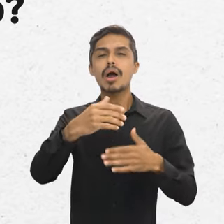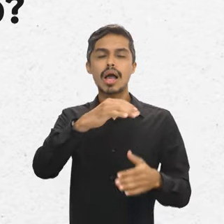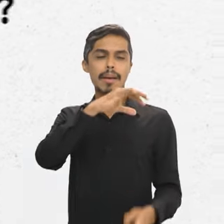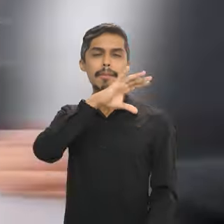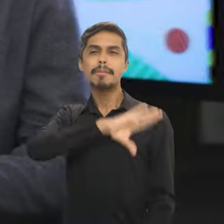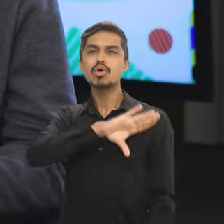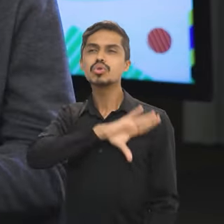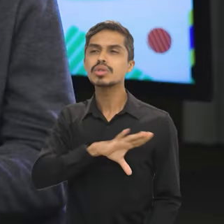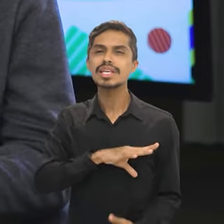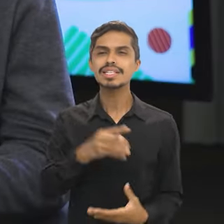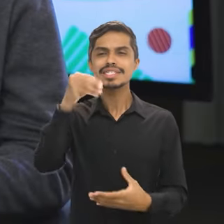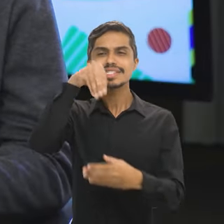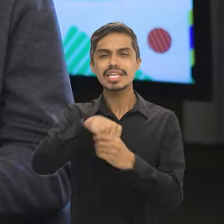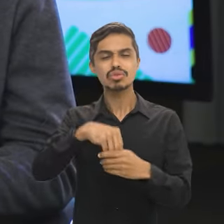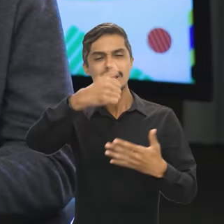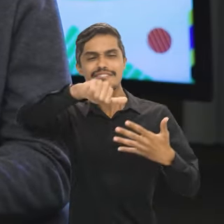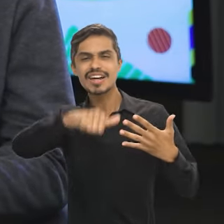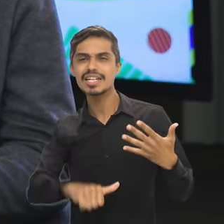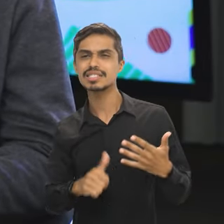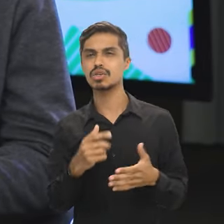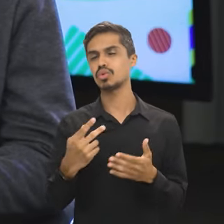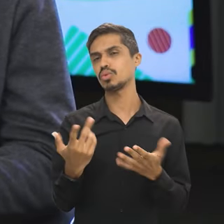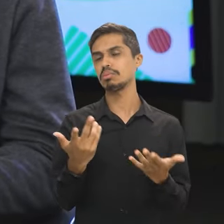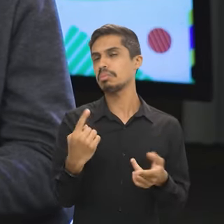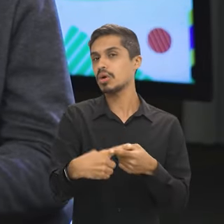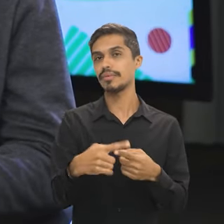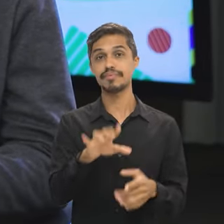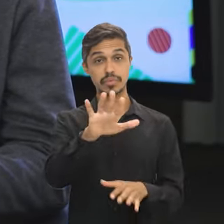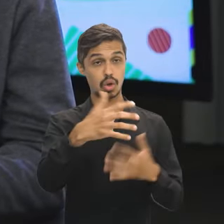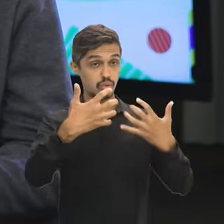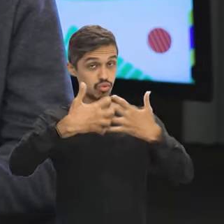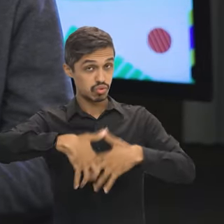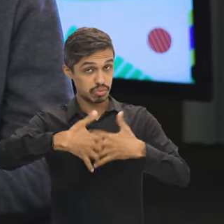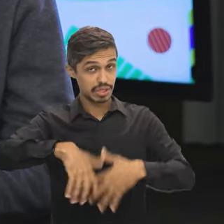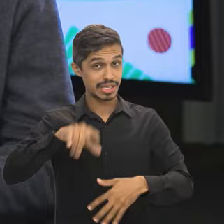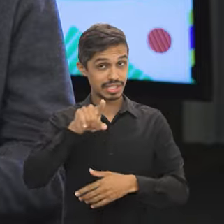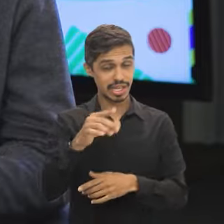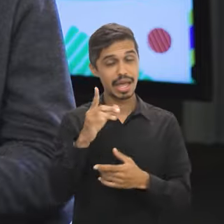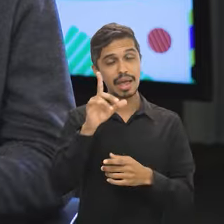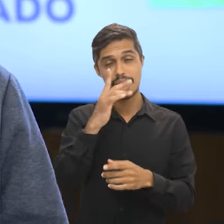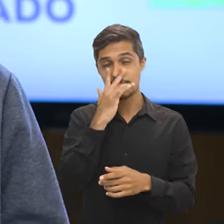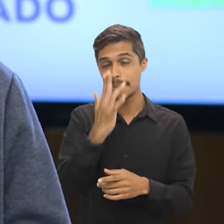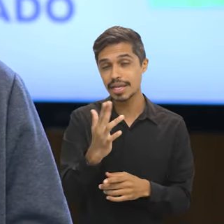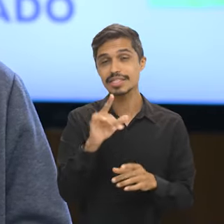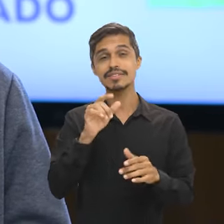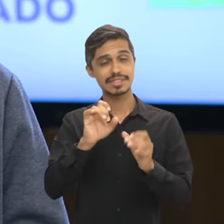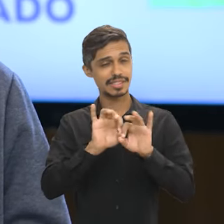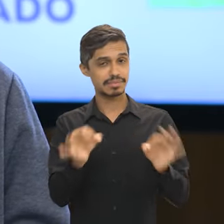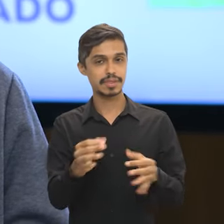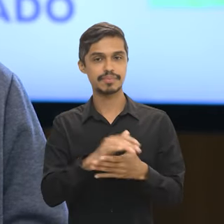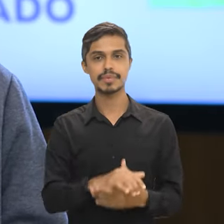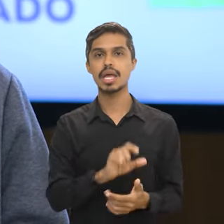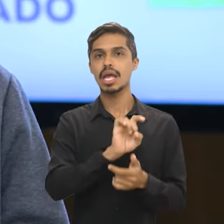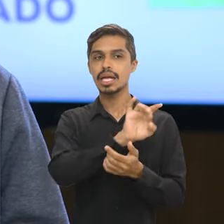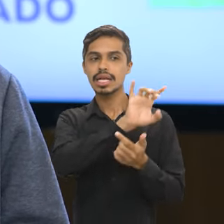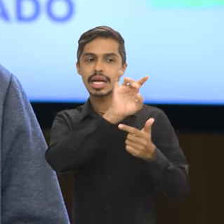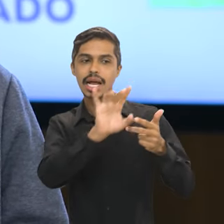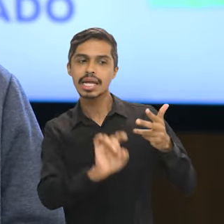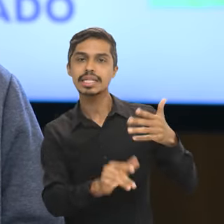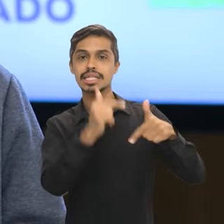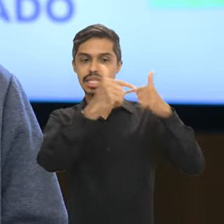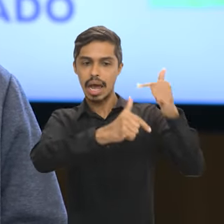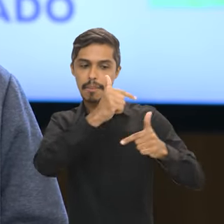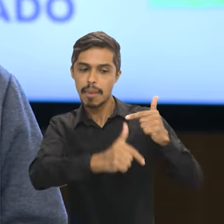do concurso? O sistema de classificação do concurso, ele parece complicado, mas ele é bem simples. Cada cargo atribuiu um peso